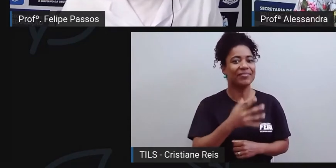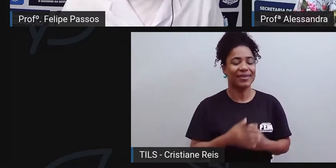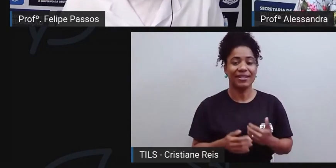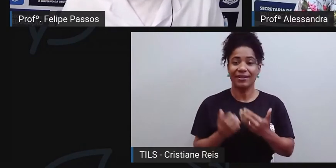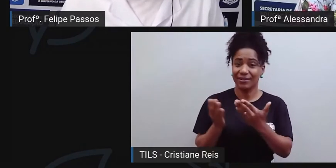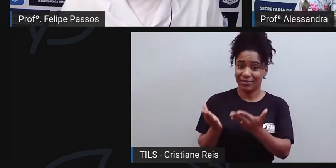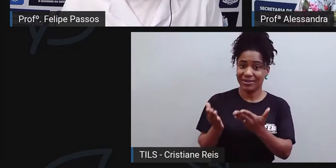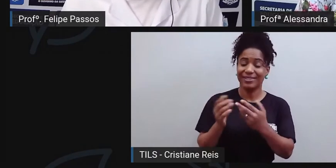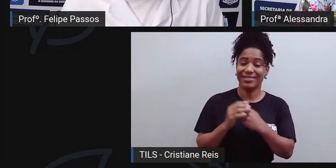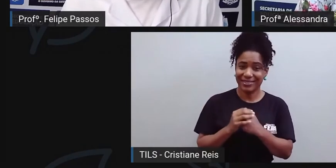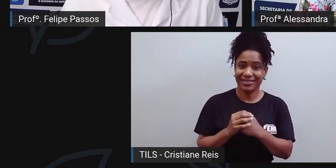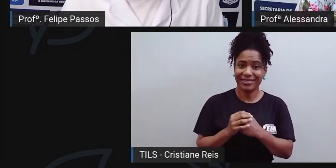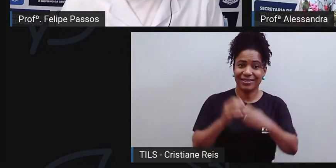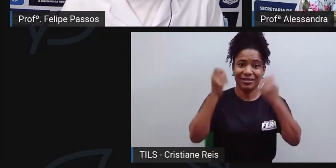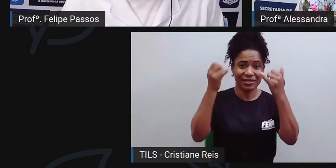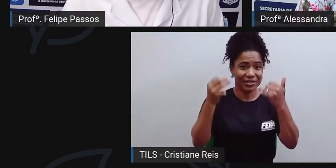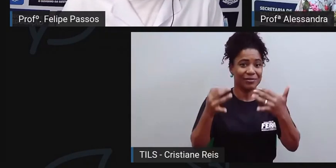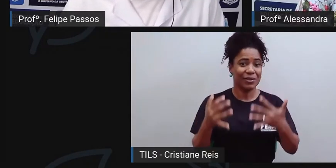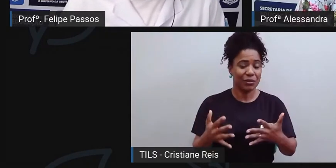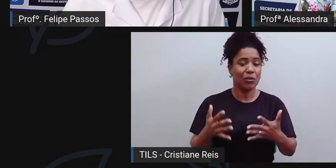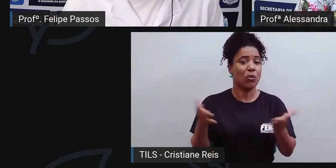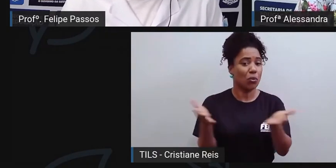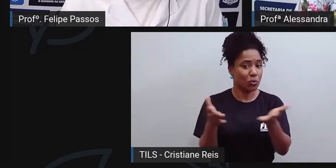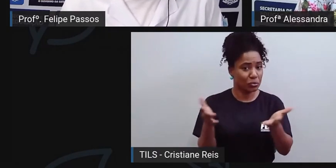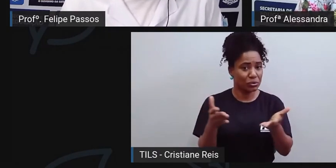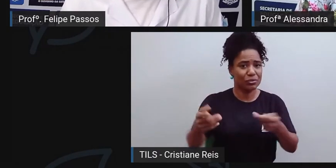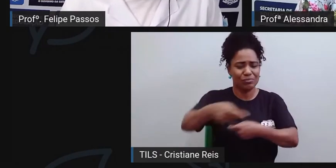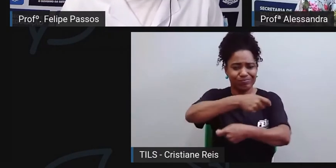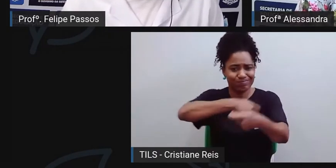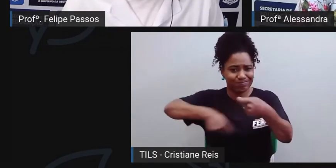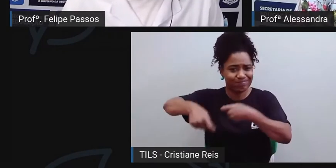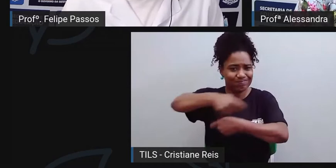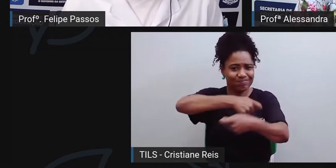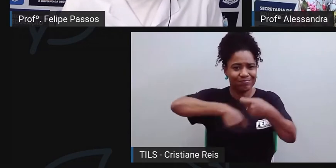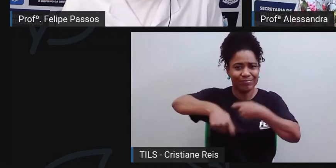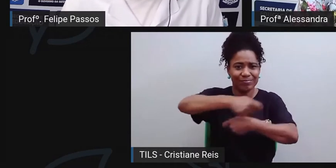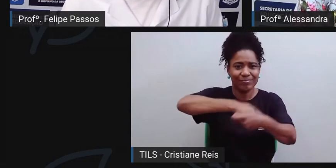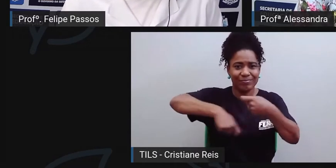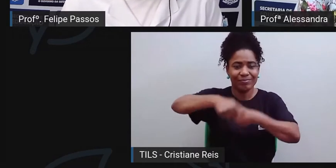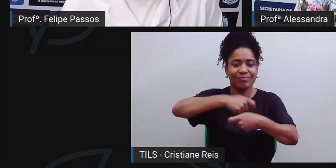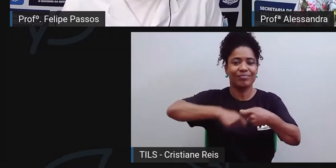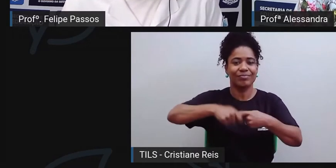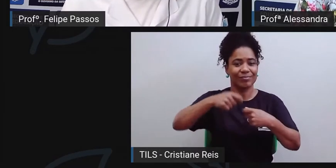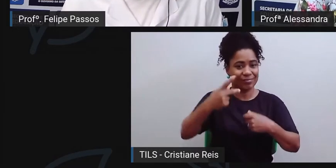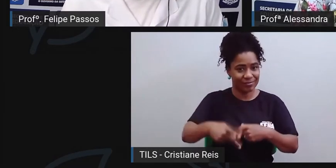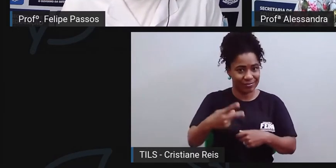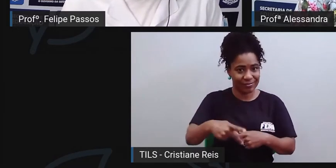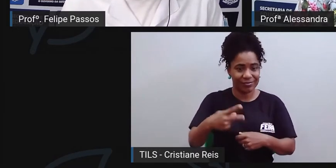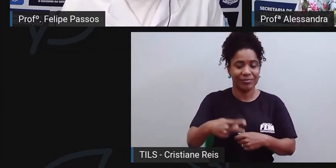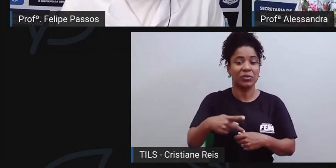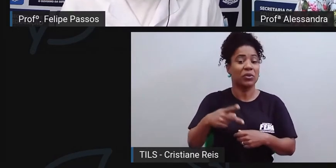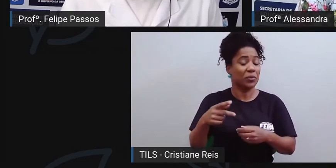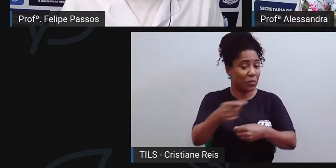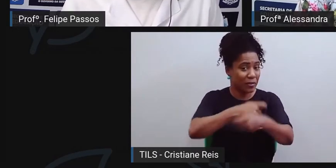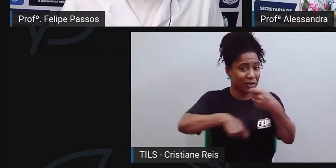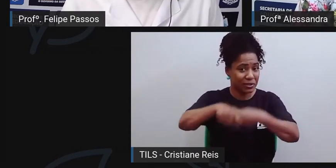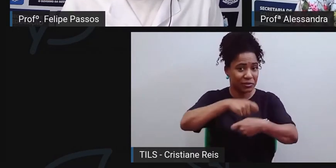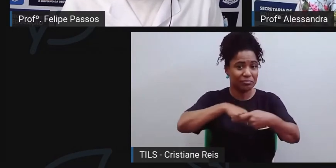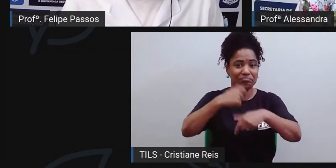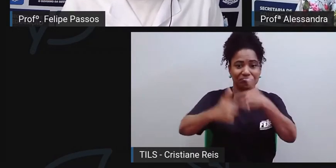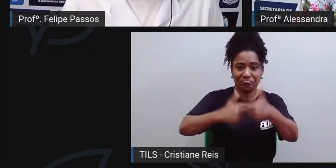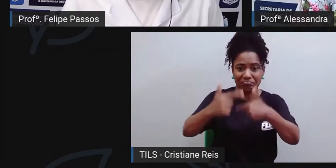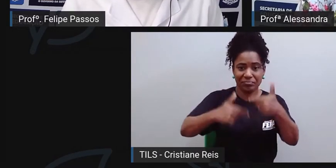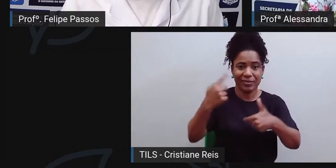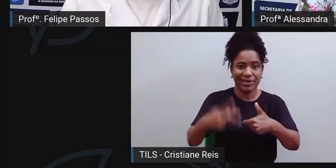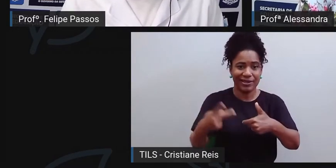cidade hoje é essencialmente comercial, grande parte da produção de riqueza na cidade vem do comércio. Relacionado às